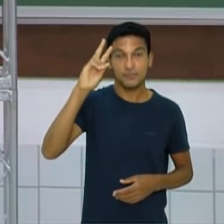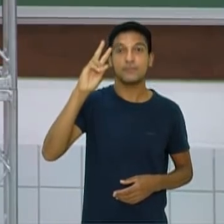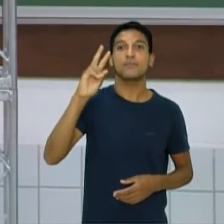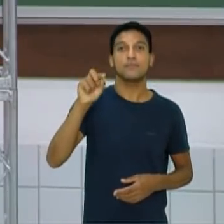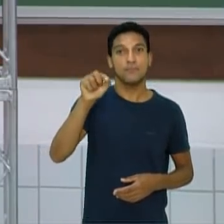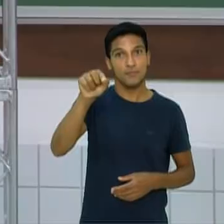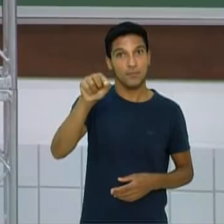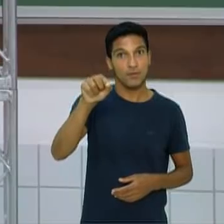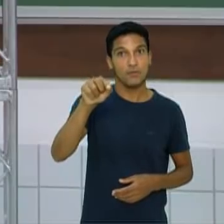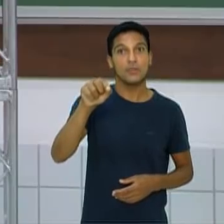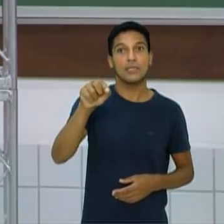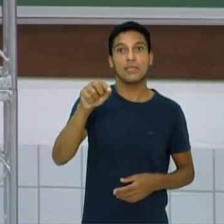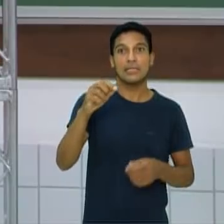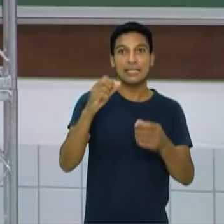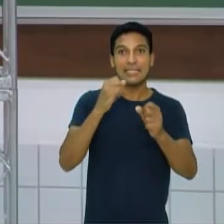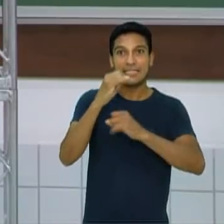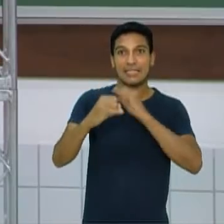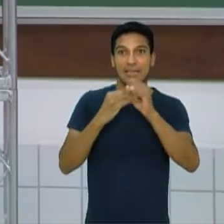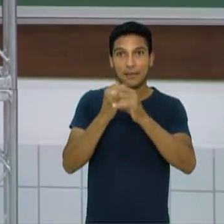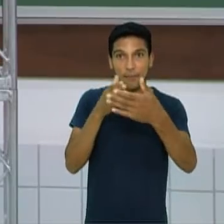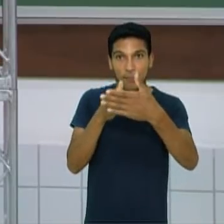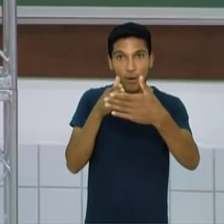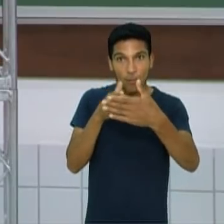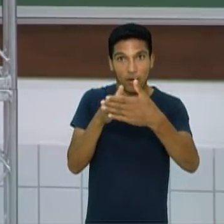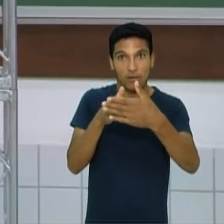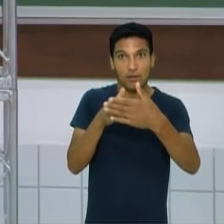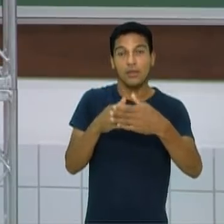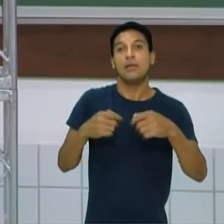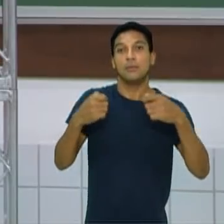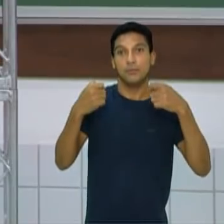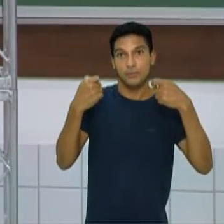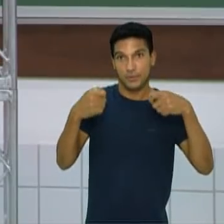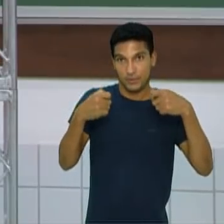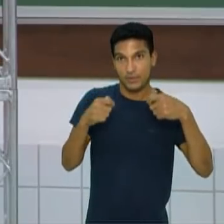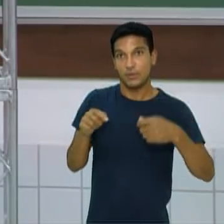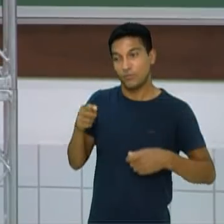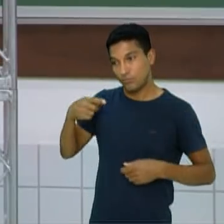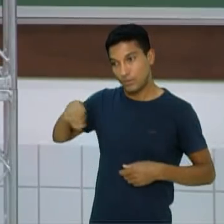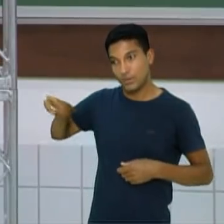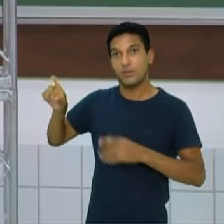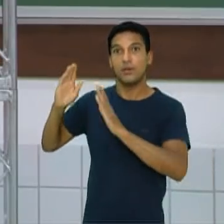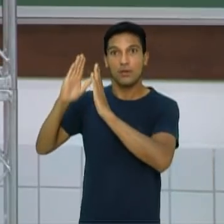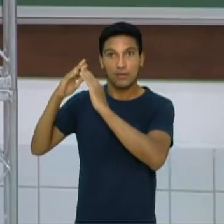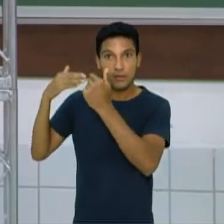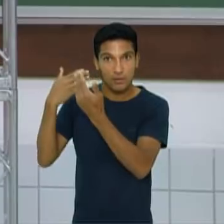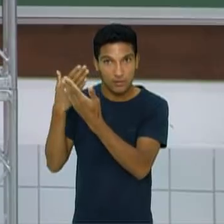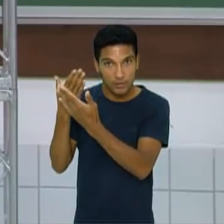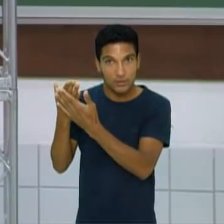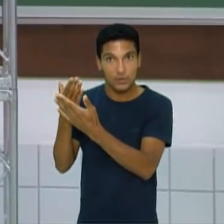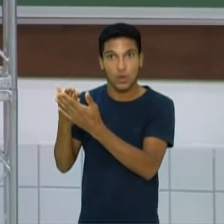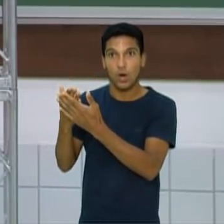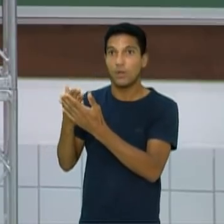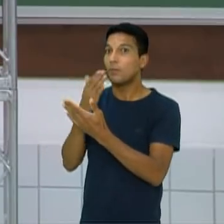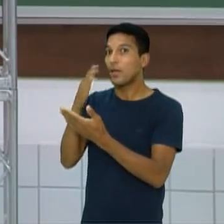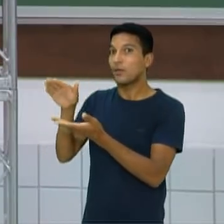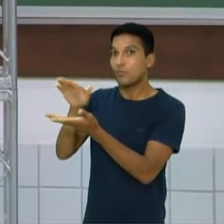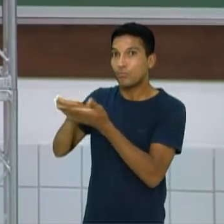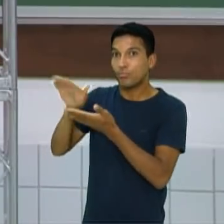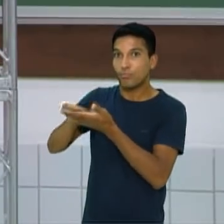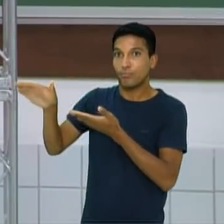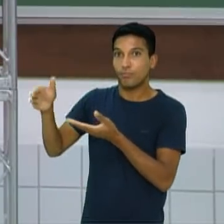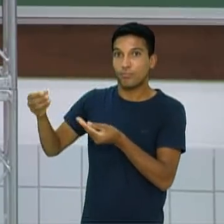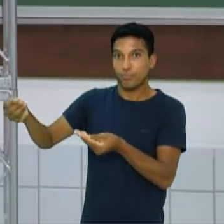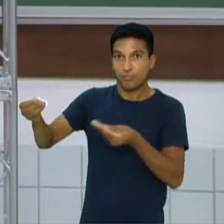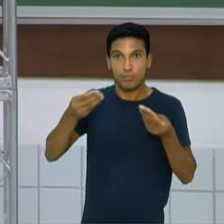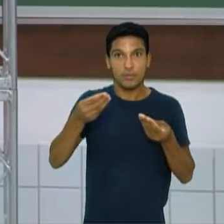não esqueça, entre em contato com a sua escola e verifique o procedimento com as atividades impressas. Se